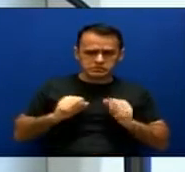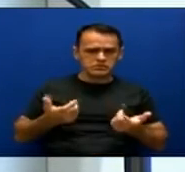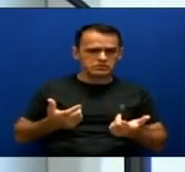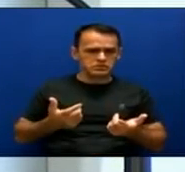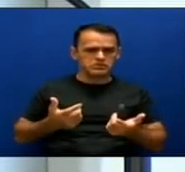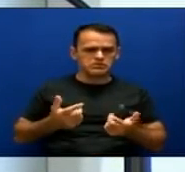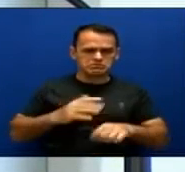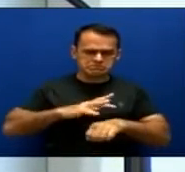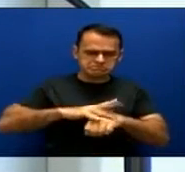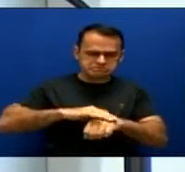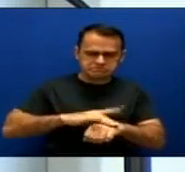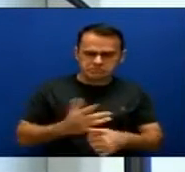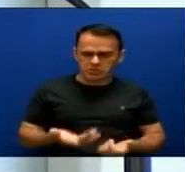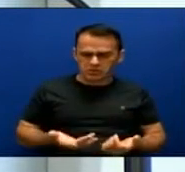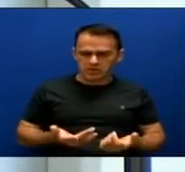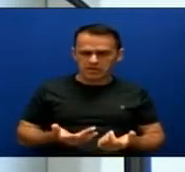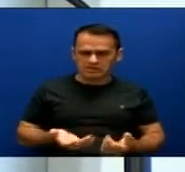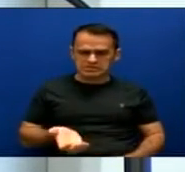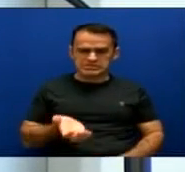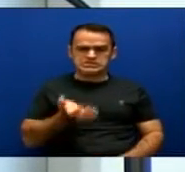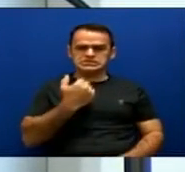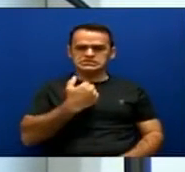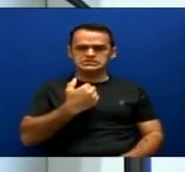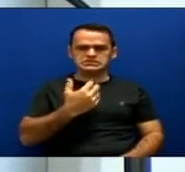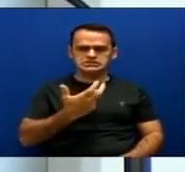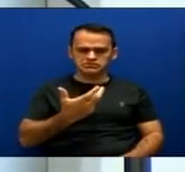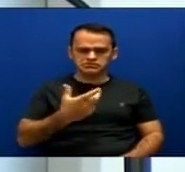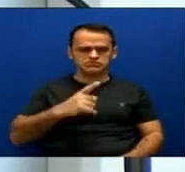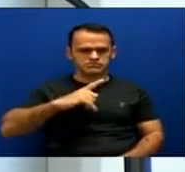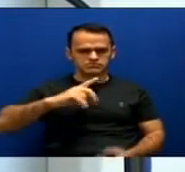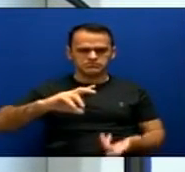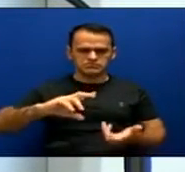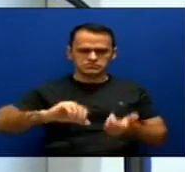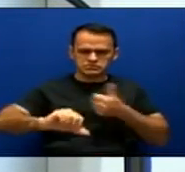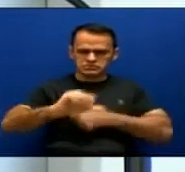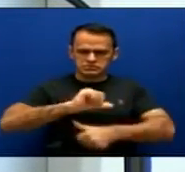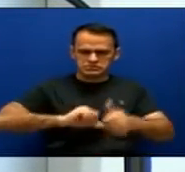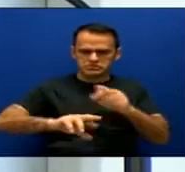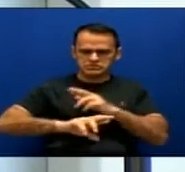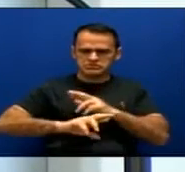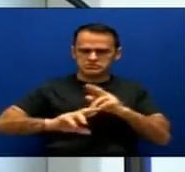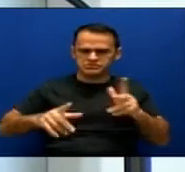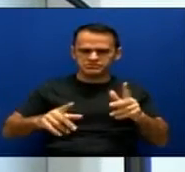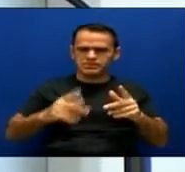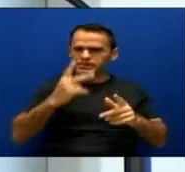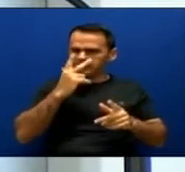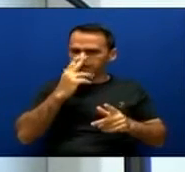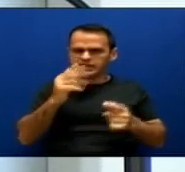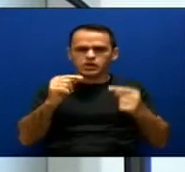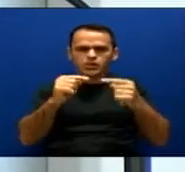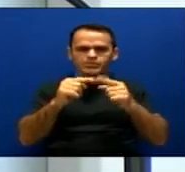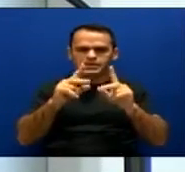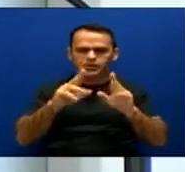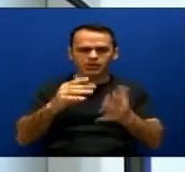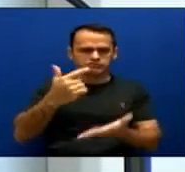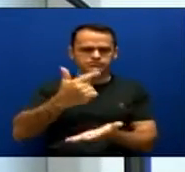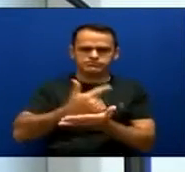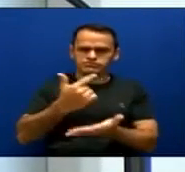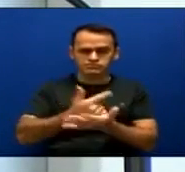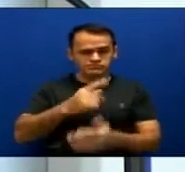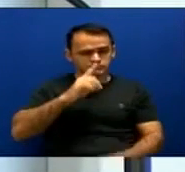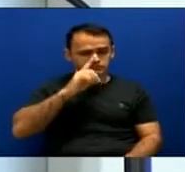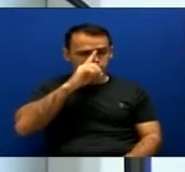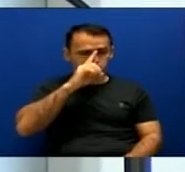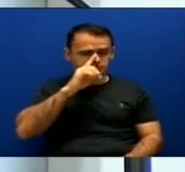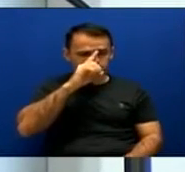que lesam, que provocam modificações no comportamento orgânico. Armas que enfraquecem o ser humano em todos